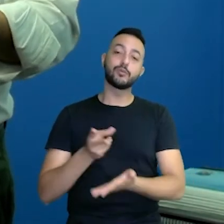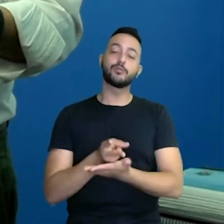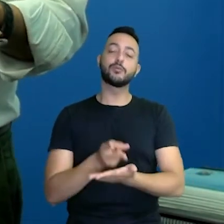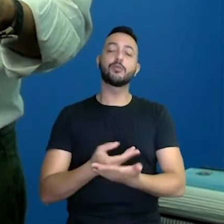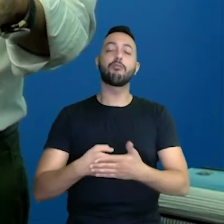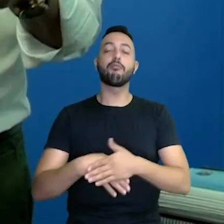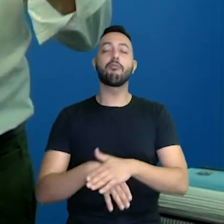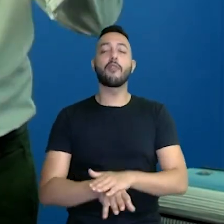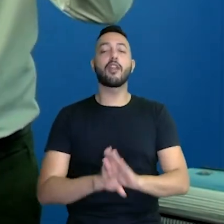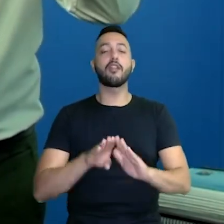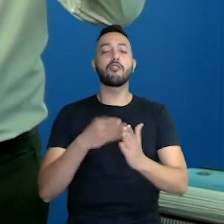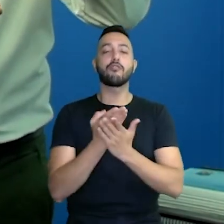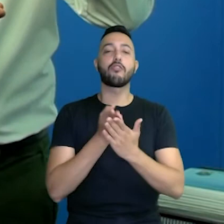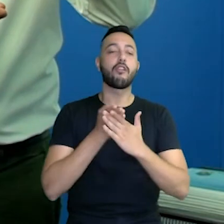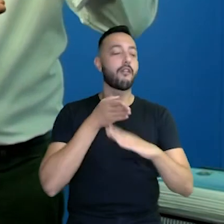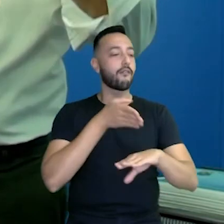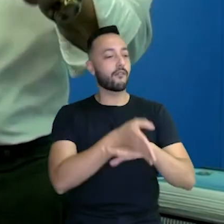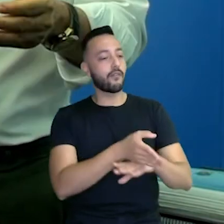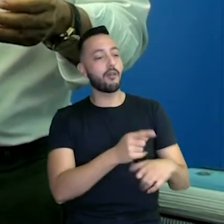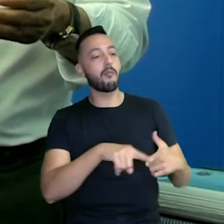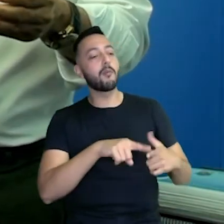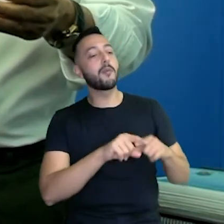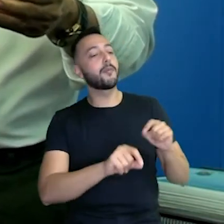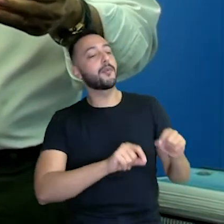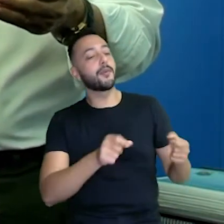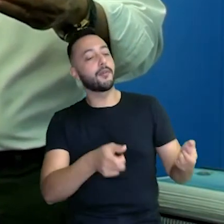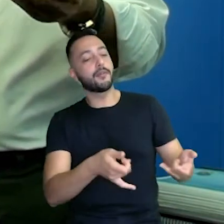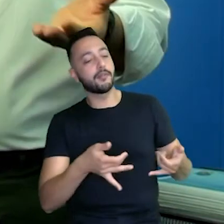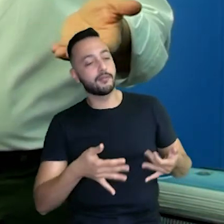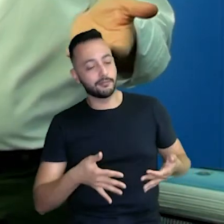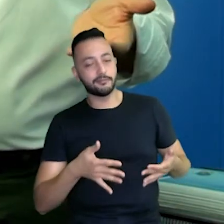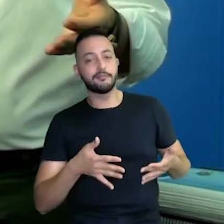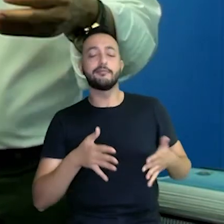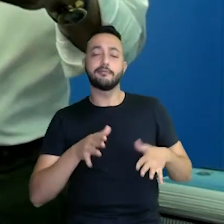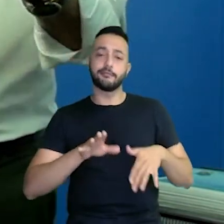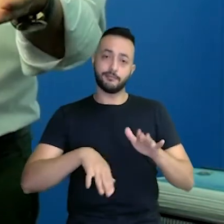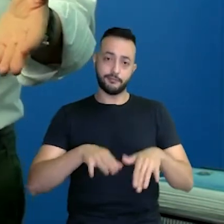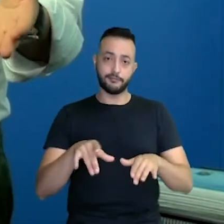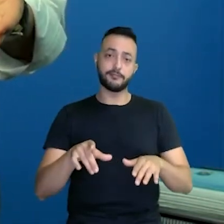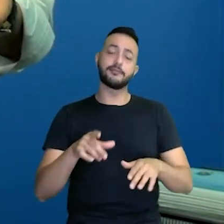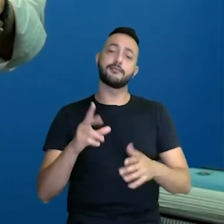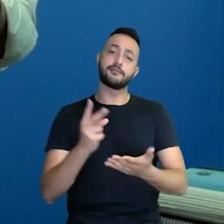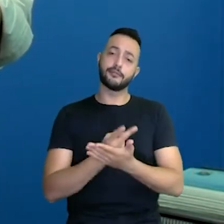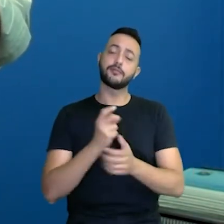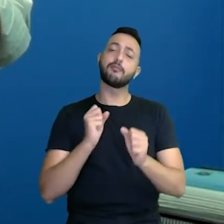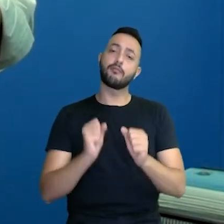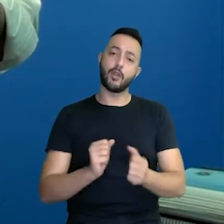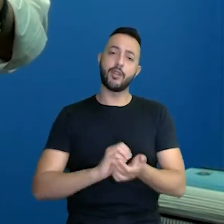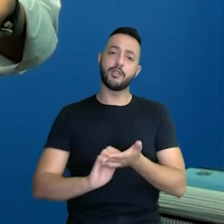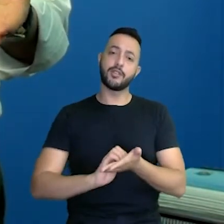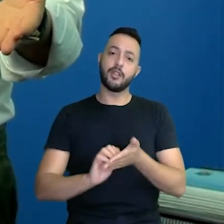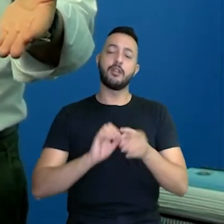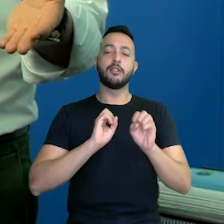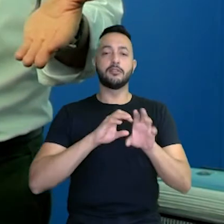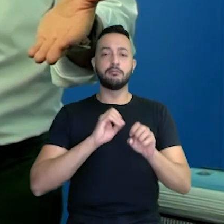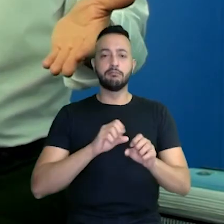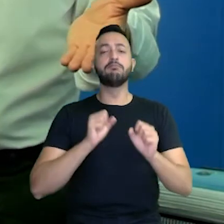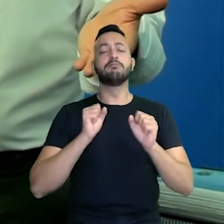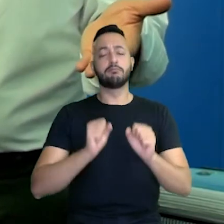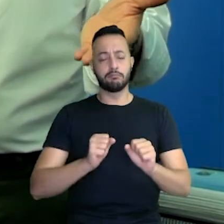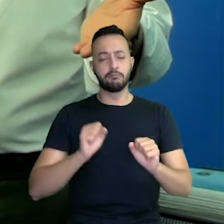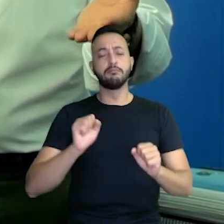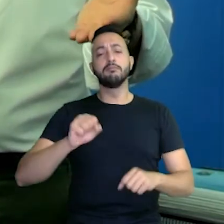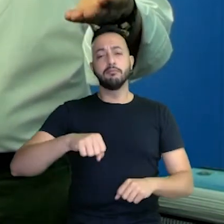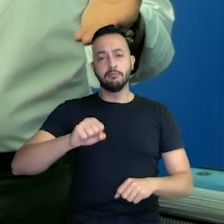na escola, a saber os problemas na escola, às vezes tem situações que você pode procurar a Secretaria da Educação, sim,